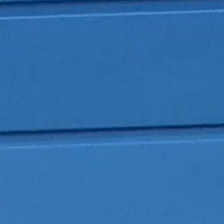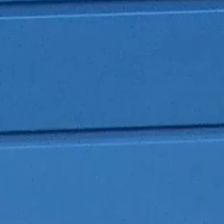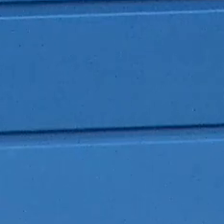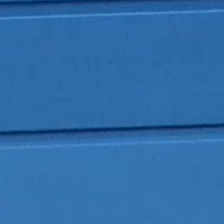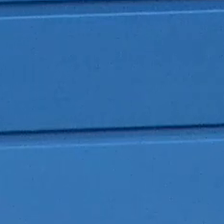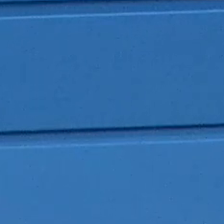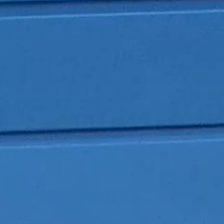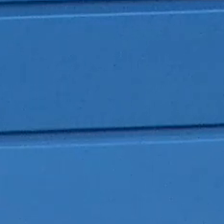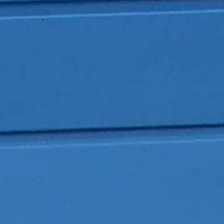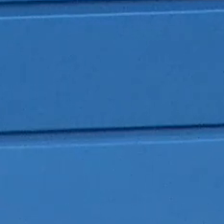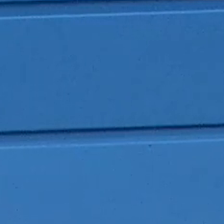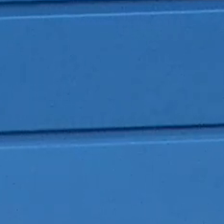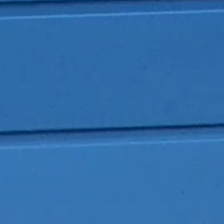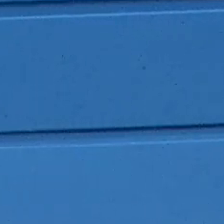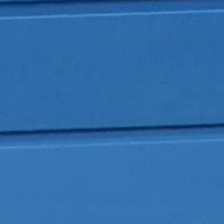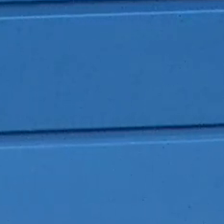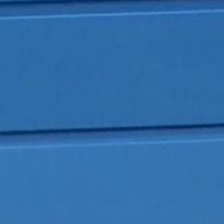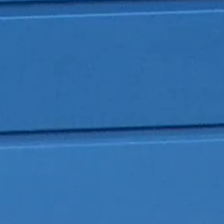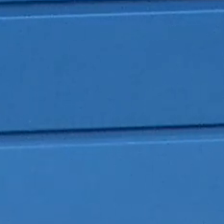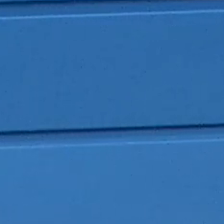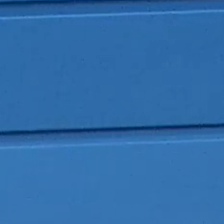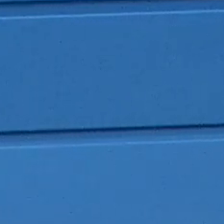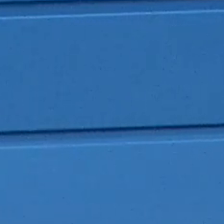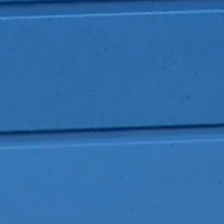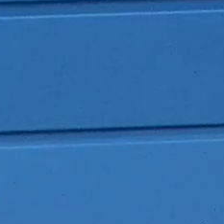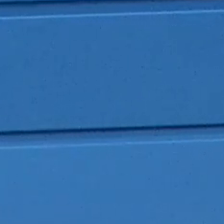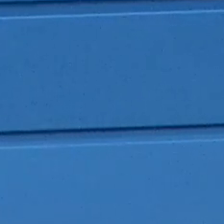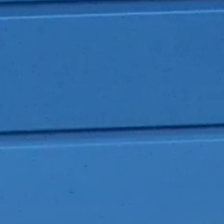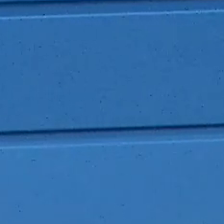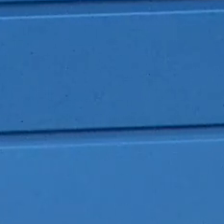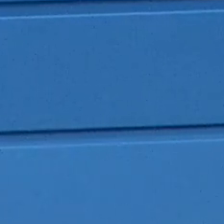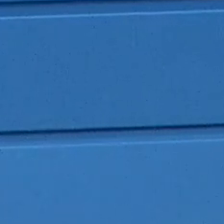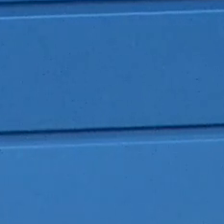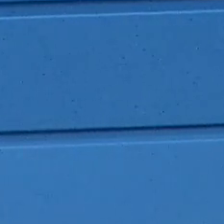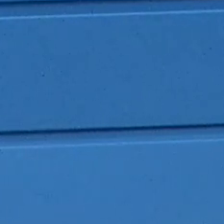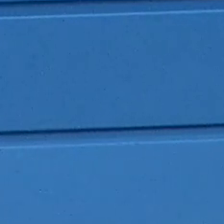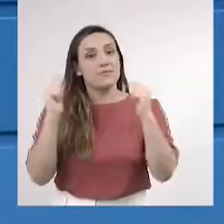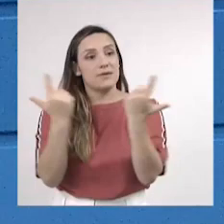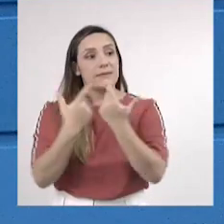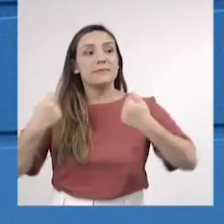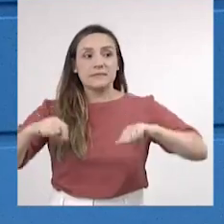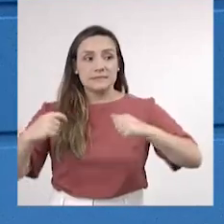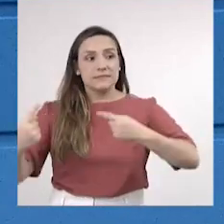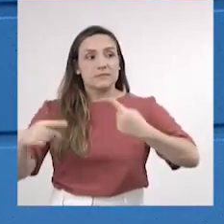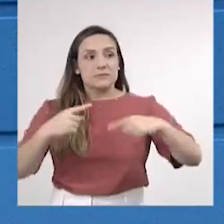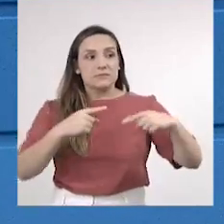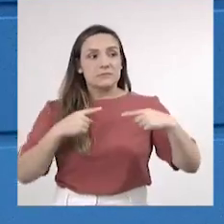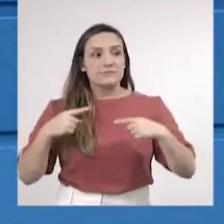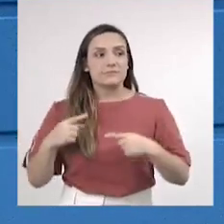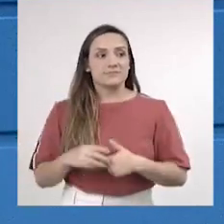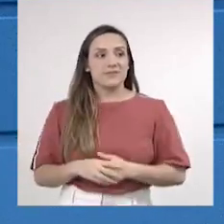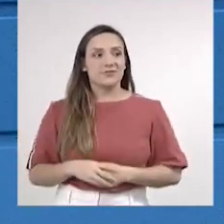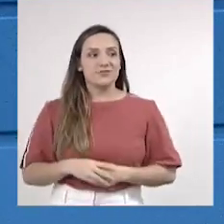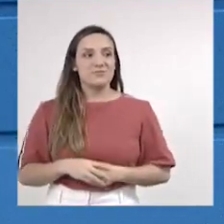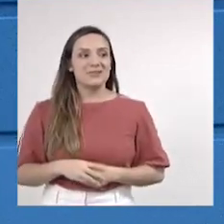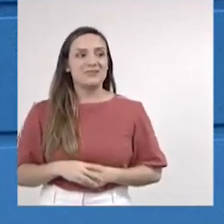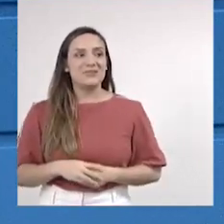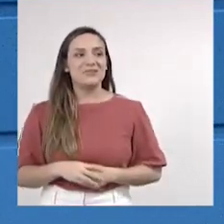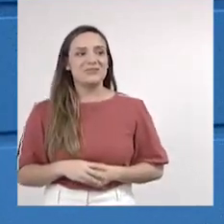engrandecer o Mato Grosso do Sul. Um dos temas que essa Casa precisa tratar também, deputado Paulo, é com relação